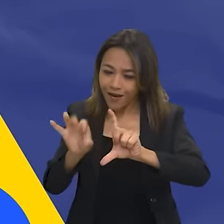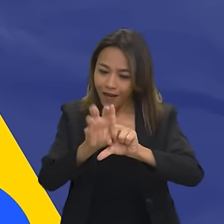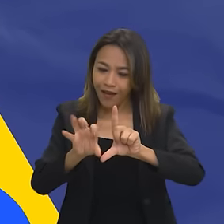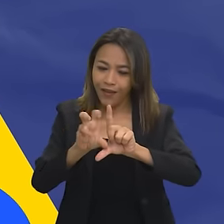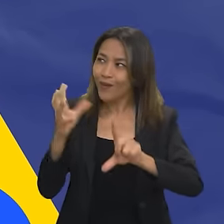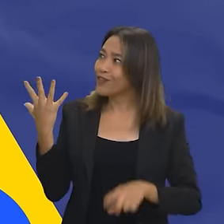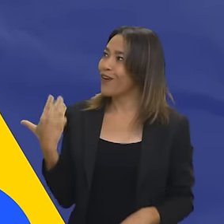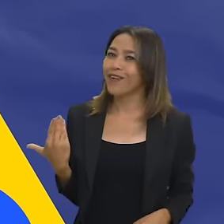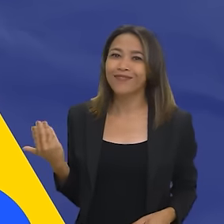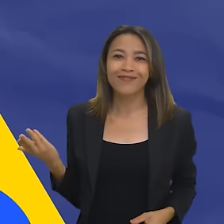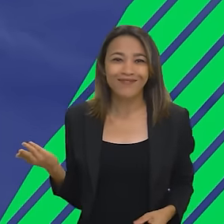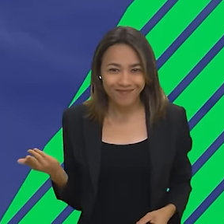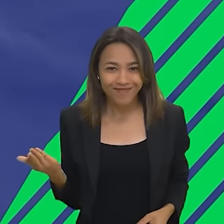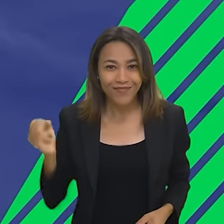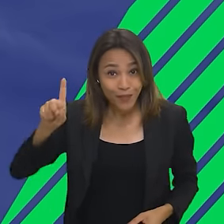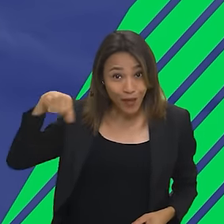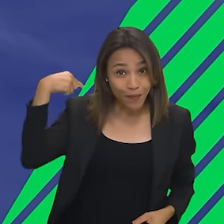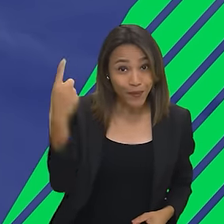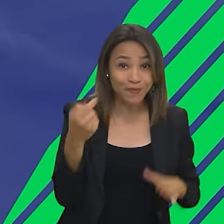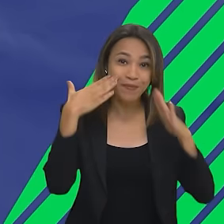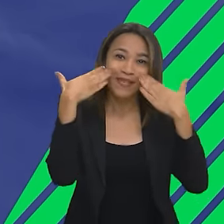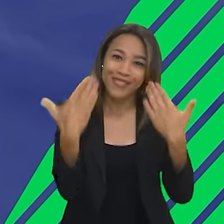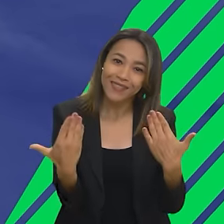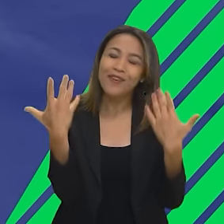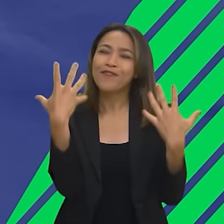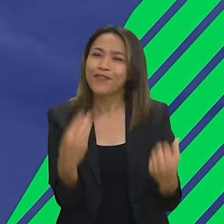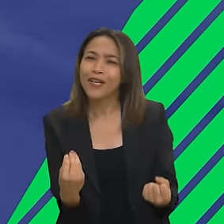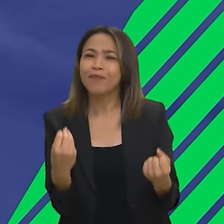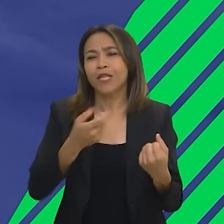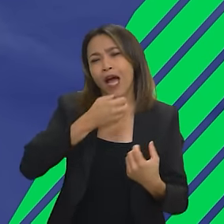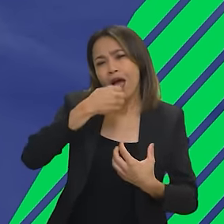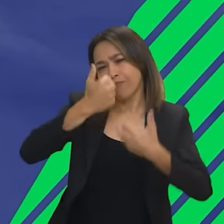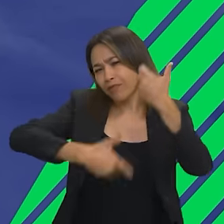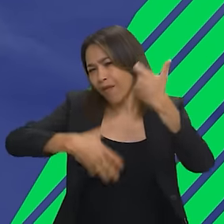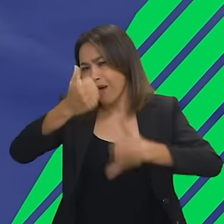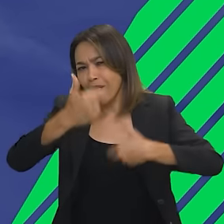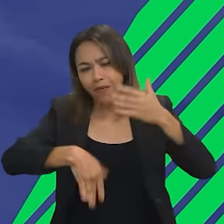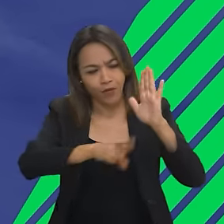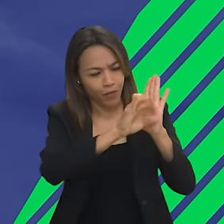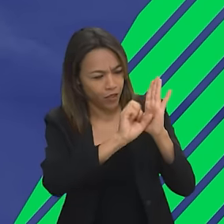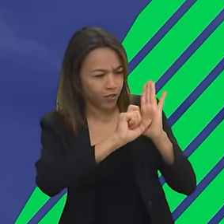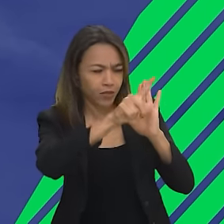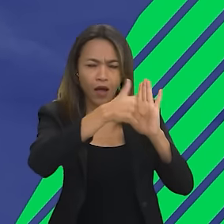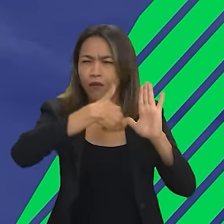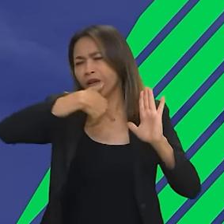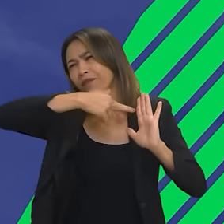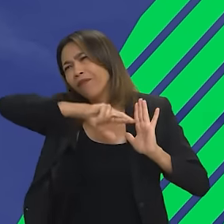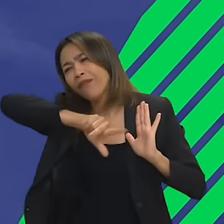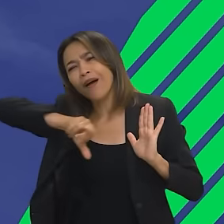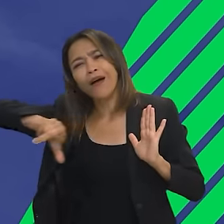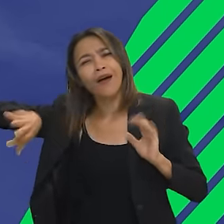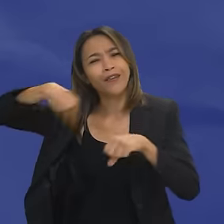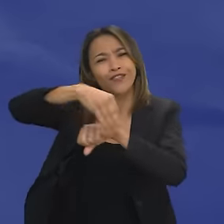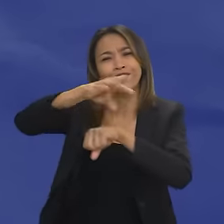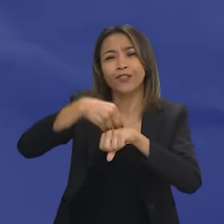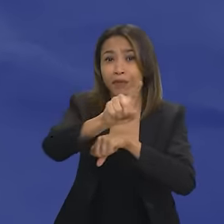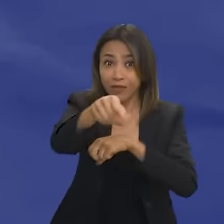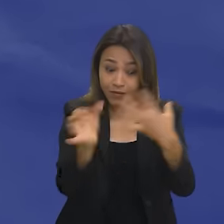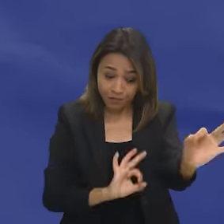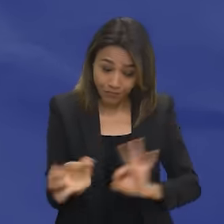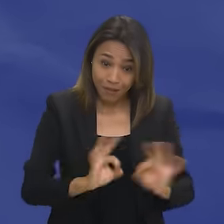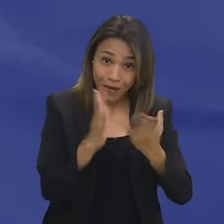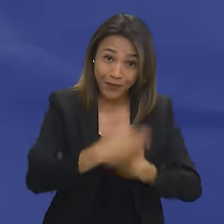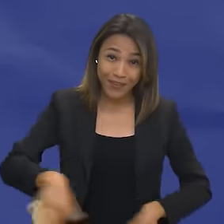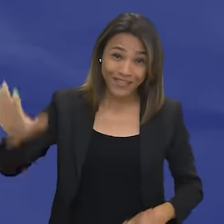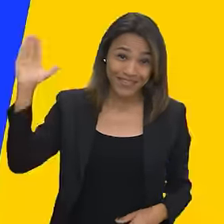QR Code que aparece aqui na tela. No próximo episódio, vamos trazer comentários sobre o edital e várias outras dicas para você se preparar para a